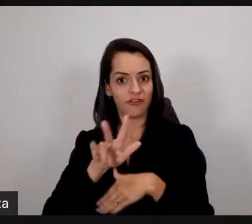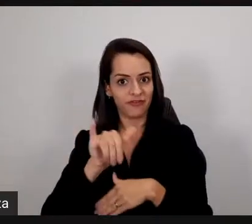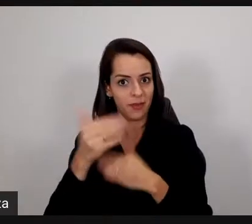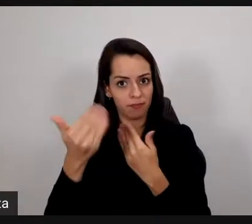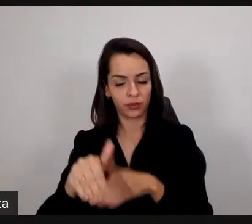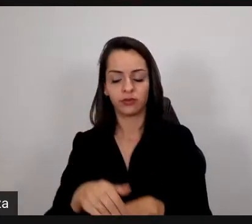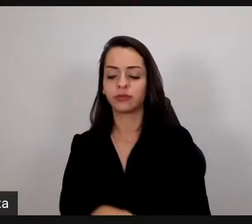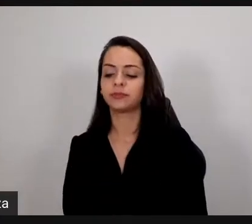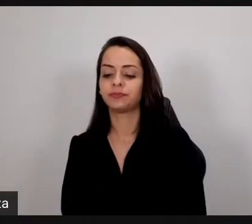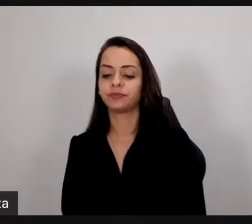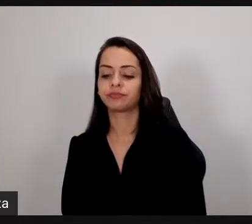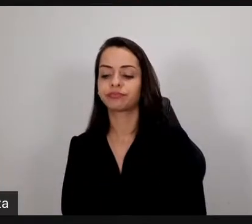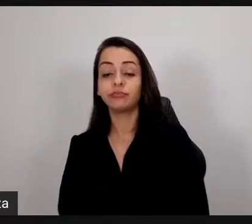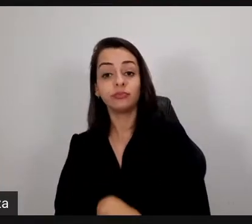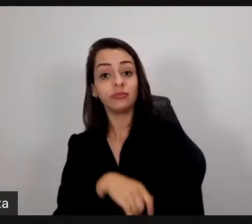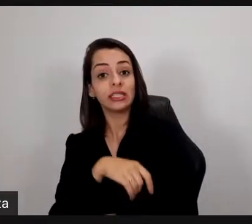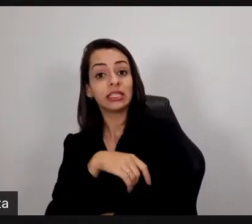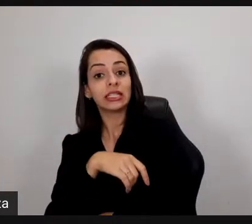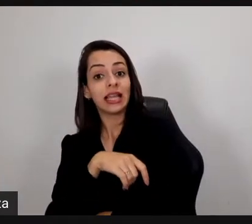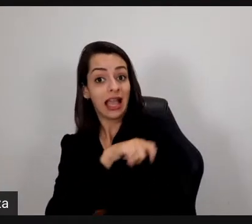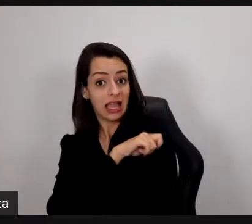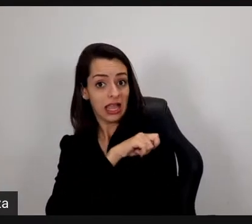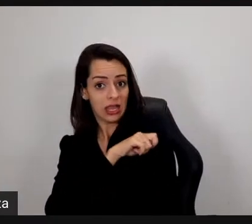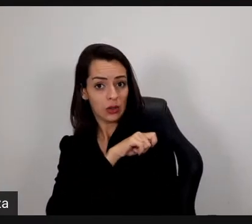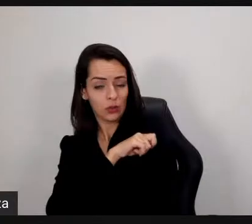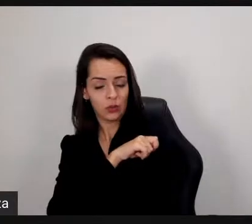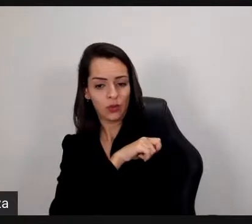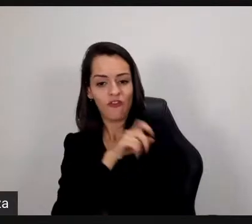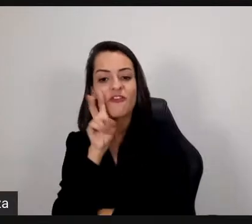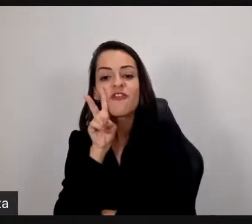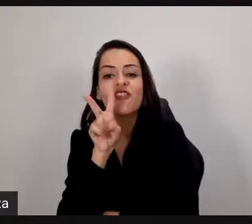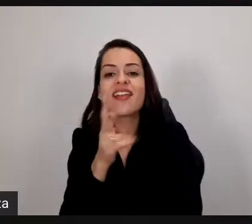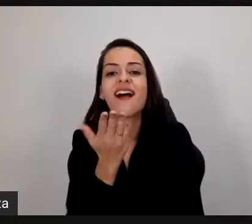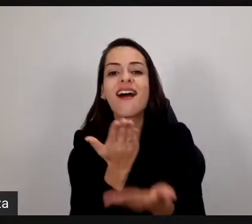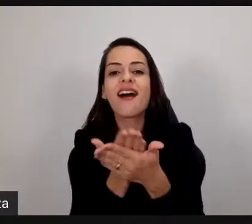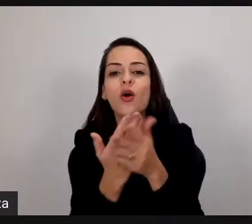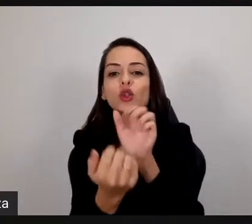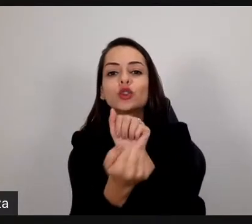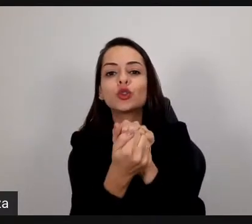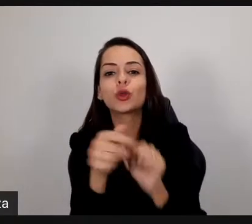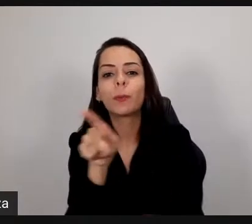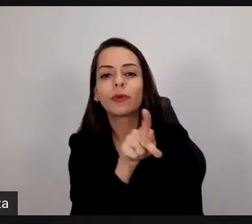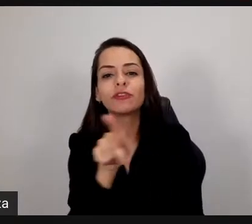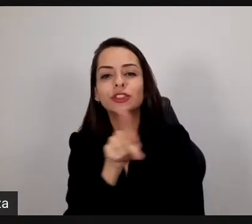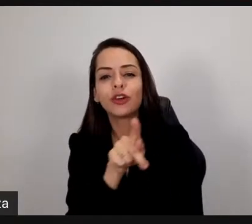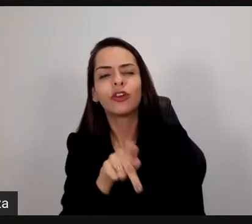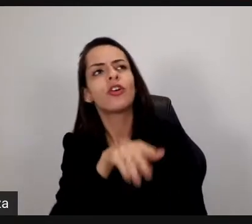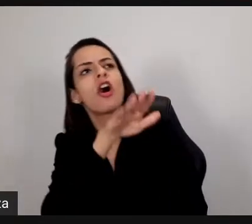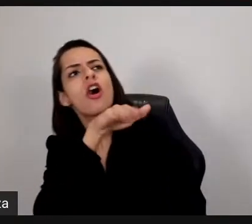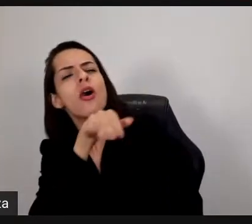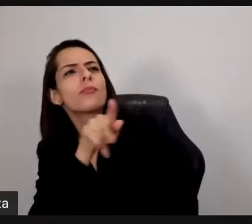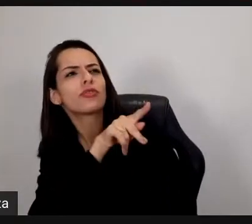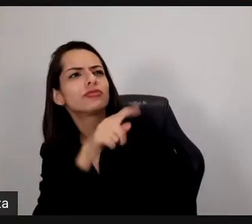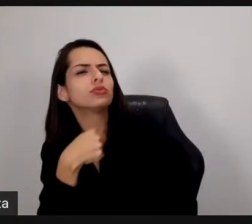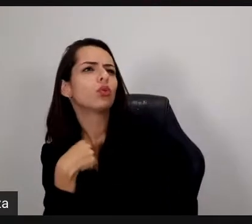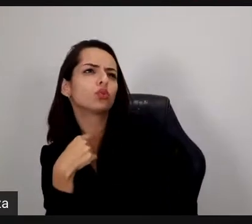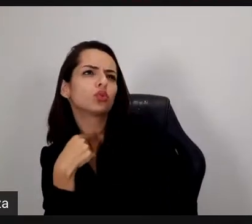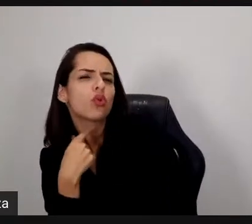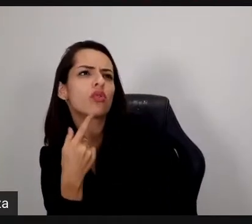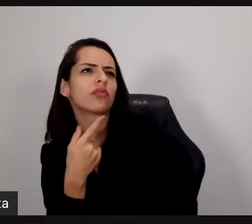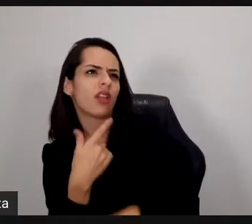sabe vendo a sua videoaula vendo o seu vídeo no YouTube ou tirando dúvida com você parando você no corredor do professor. Me esclarece uma dúvida.